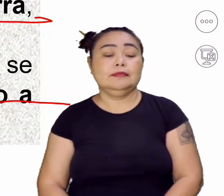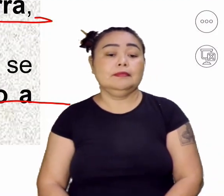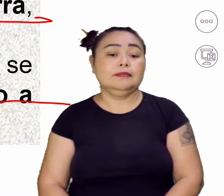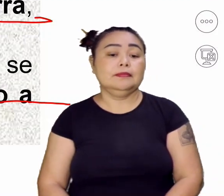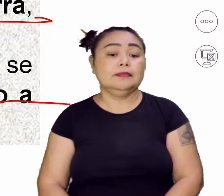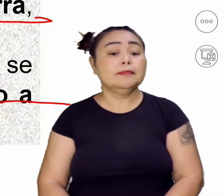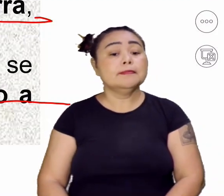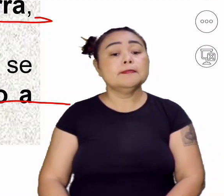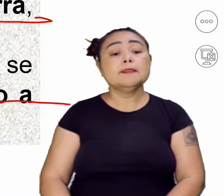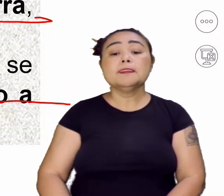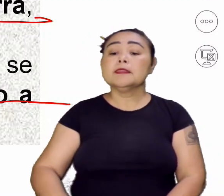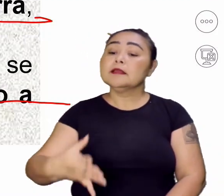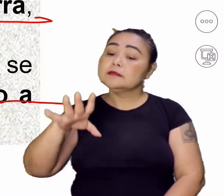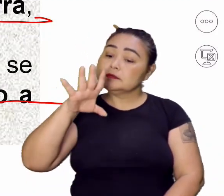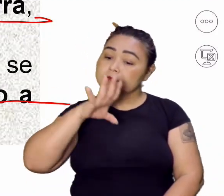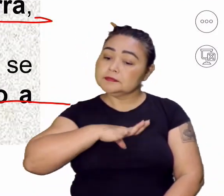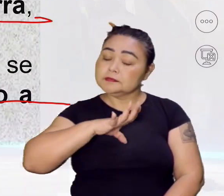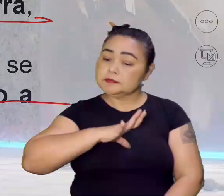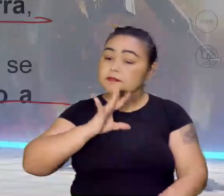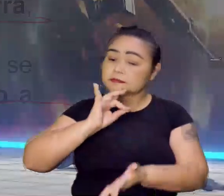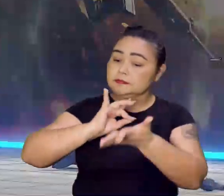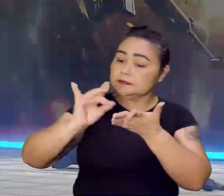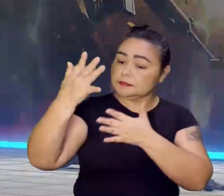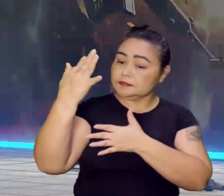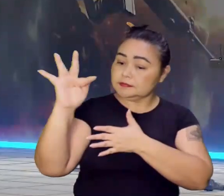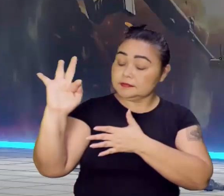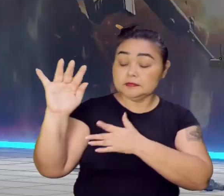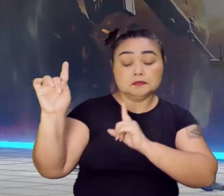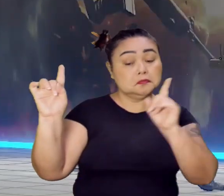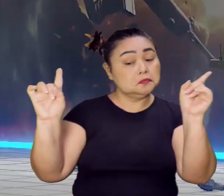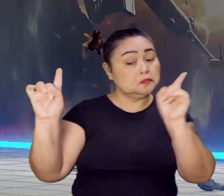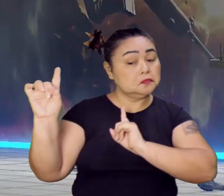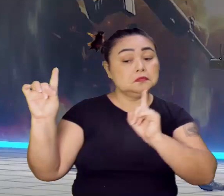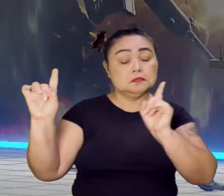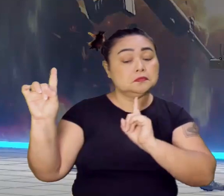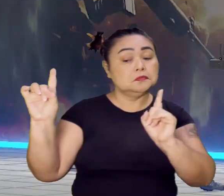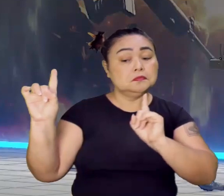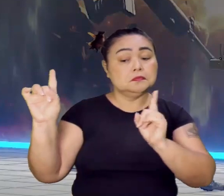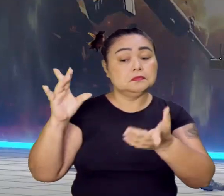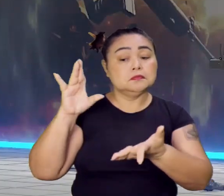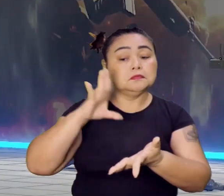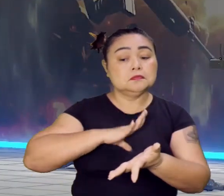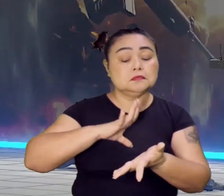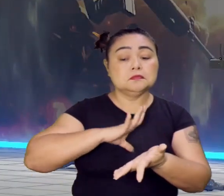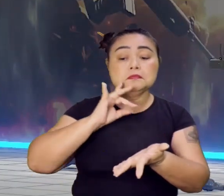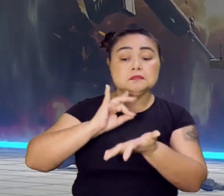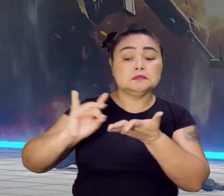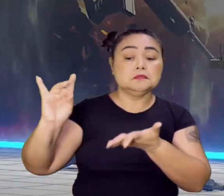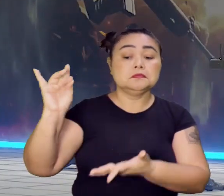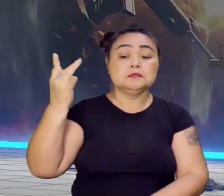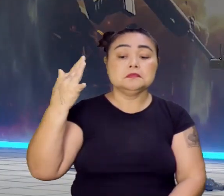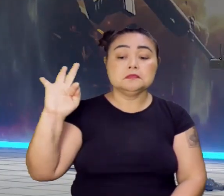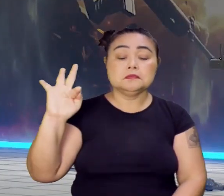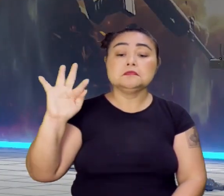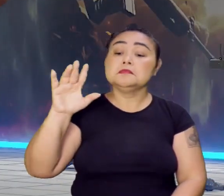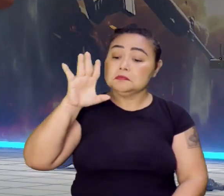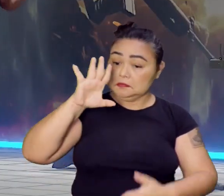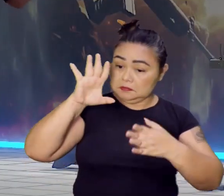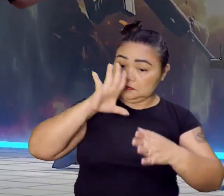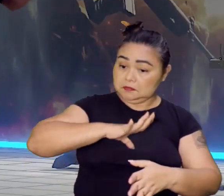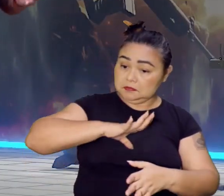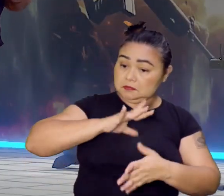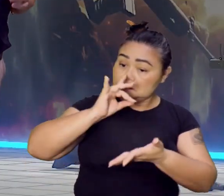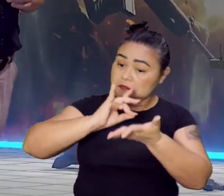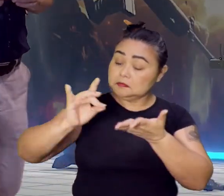Portugal era inimigo da França? Não, Portugal não era inimigo da França. Portugal era inimigo da